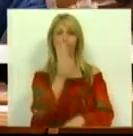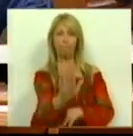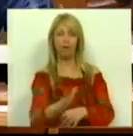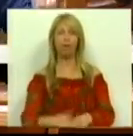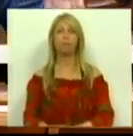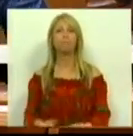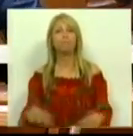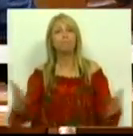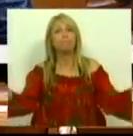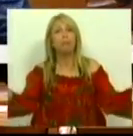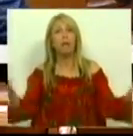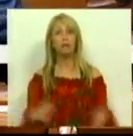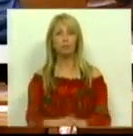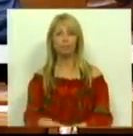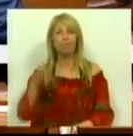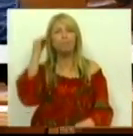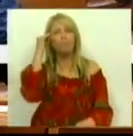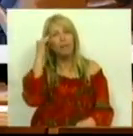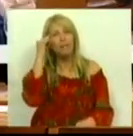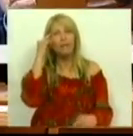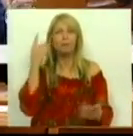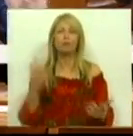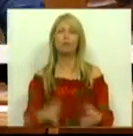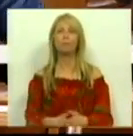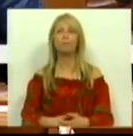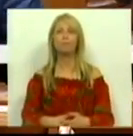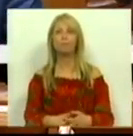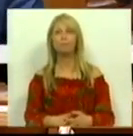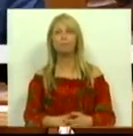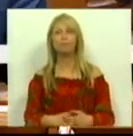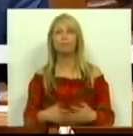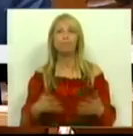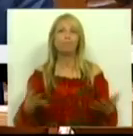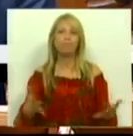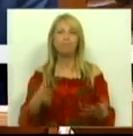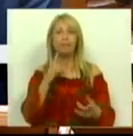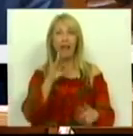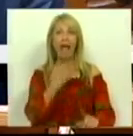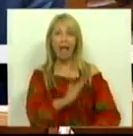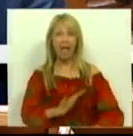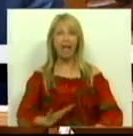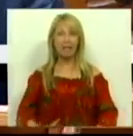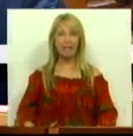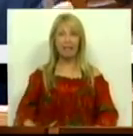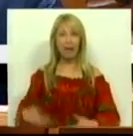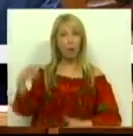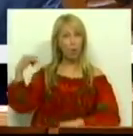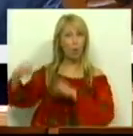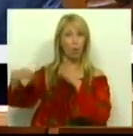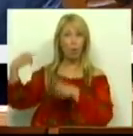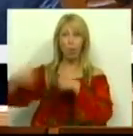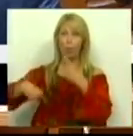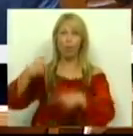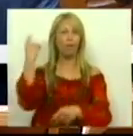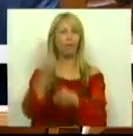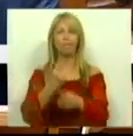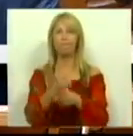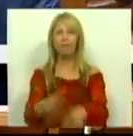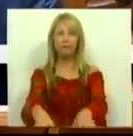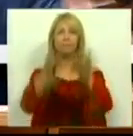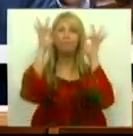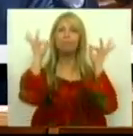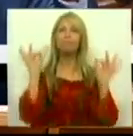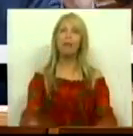Consulemo-nos, porém, é que malgrito a tradição ainda é o que era. Pela nossa parte, Partido Social